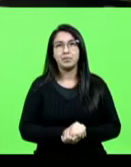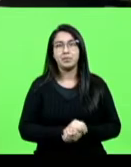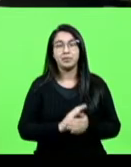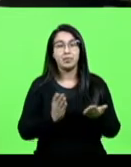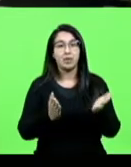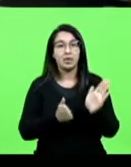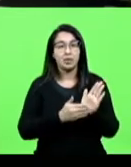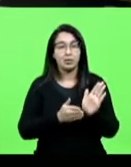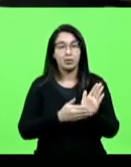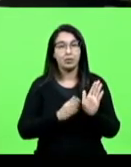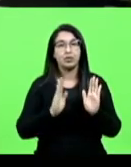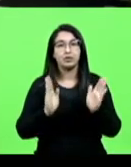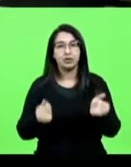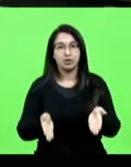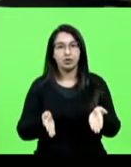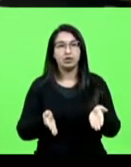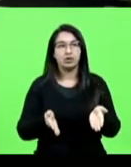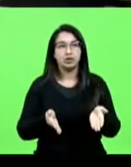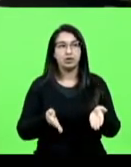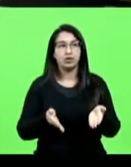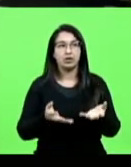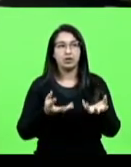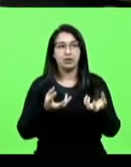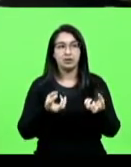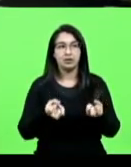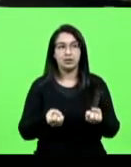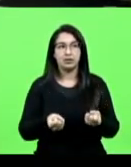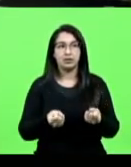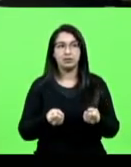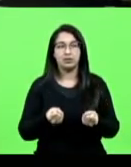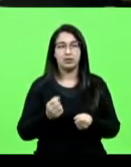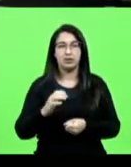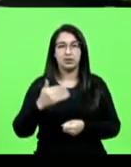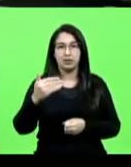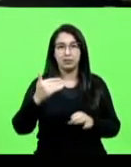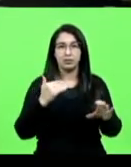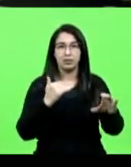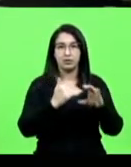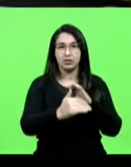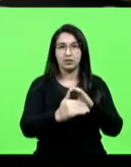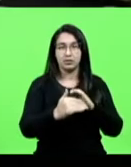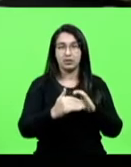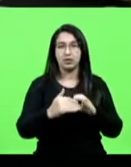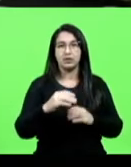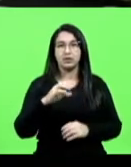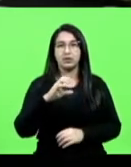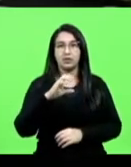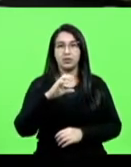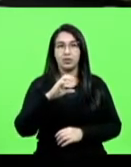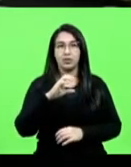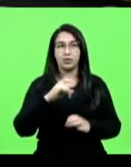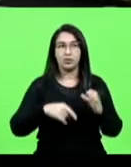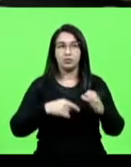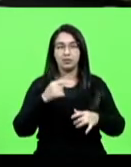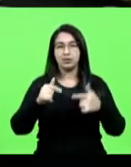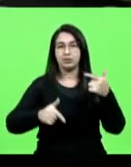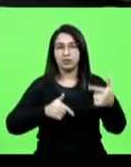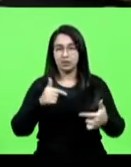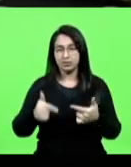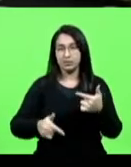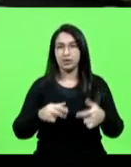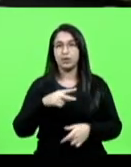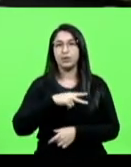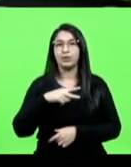também passou e foi admitida depois de encaminhada à Comissão de Trabalho, Administração e Serviço Público, na qual